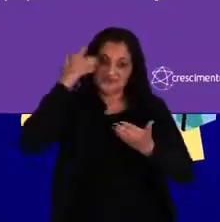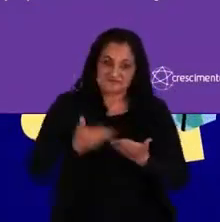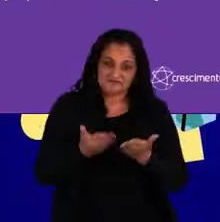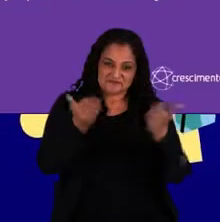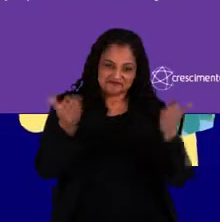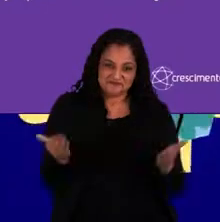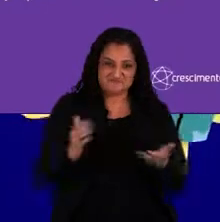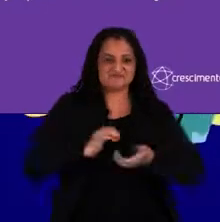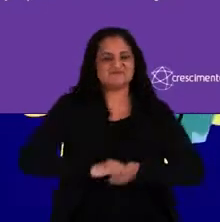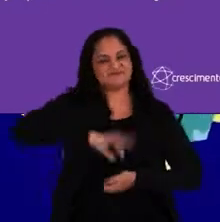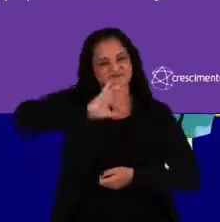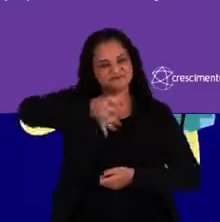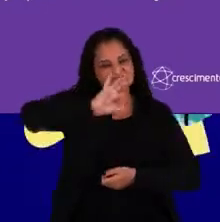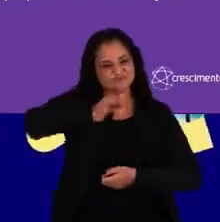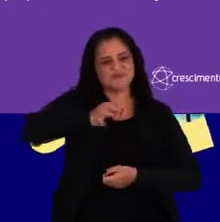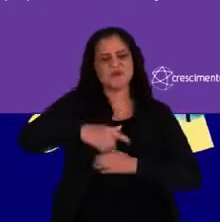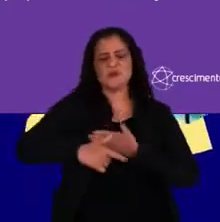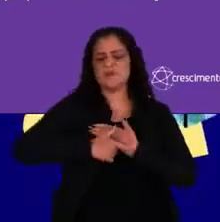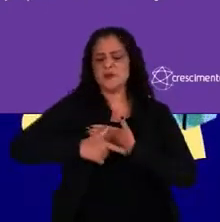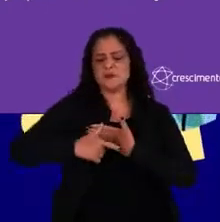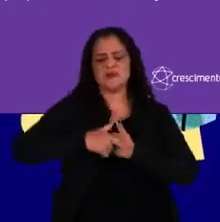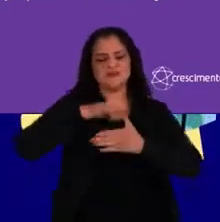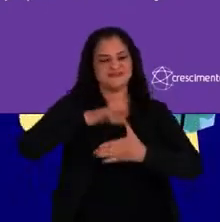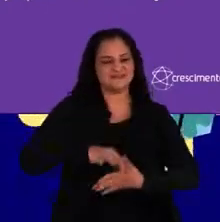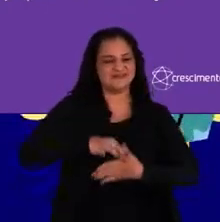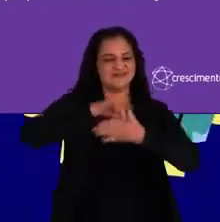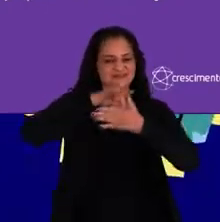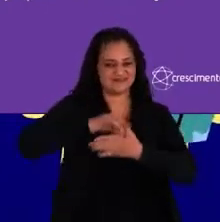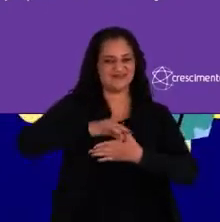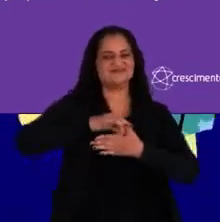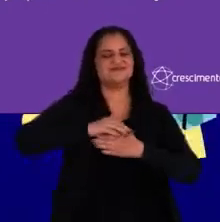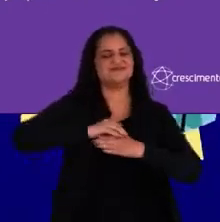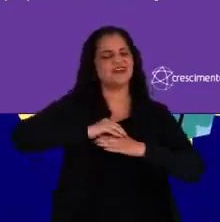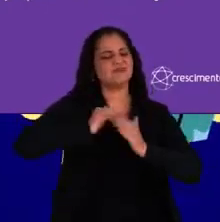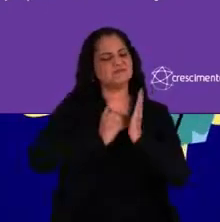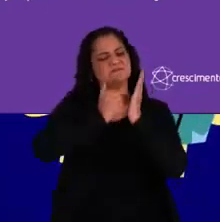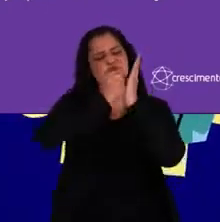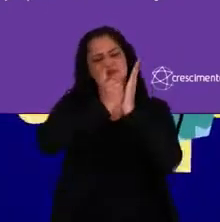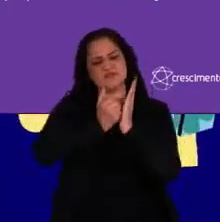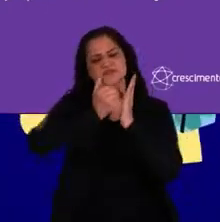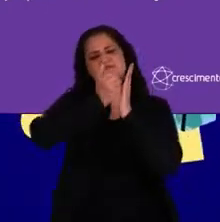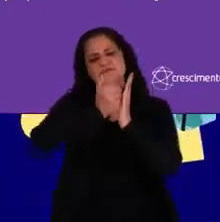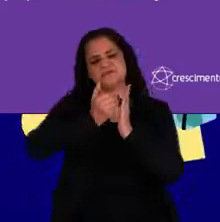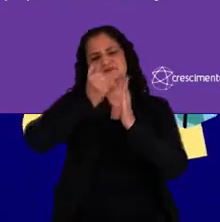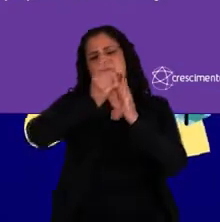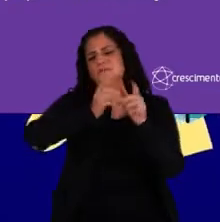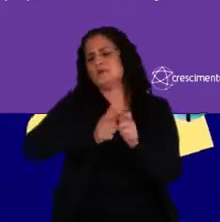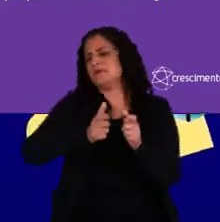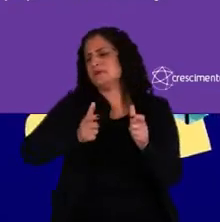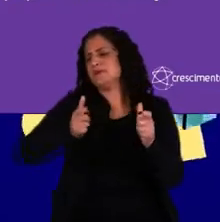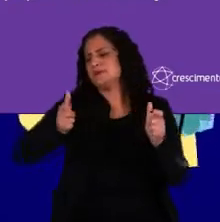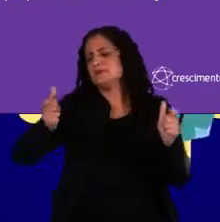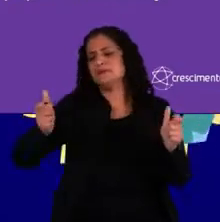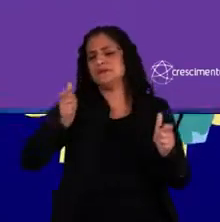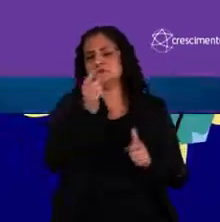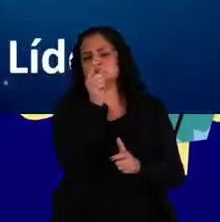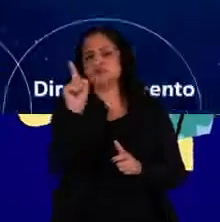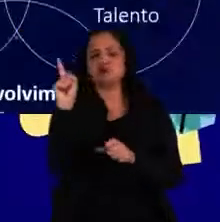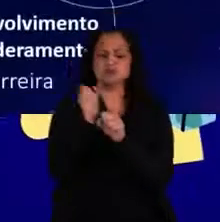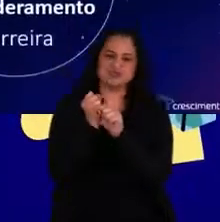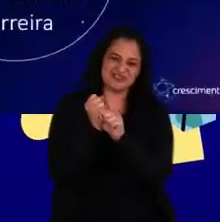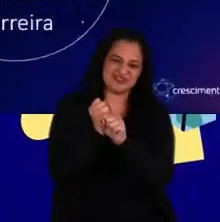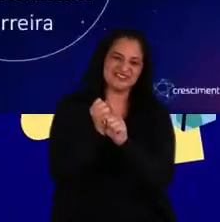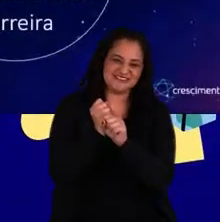pessoas. Então sim, esse papel da liderança, ele vem cada vez mais sendo ampliado nos últimos